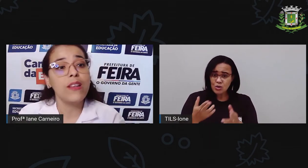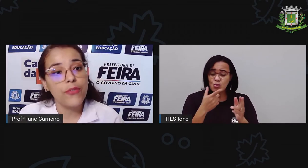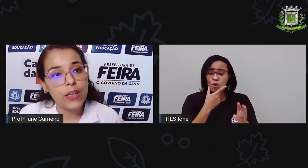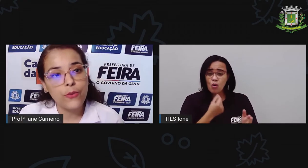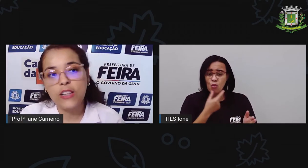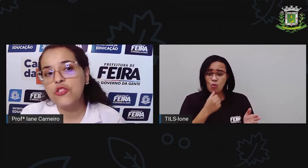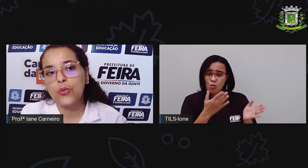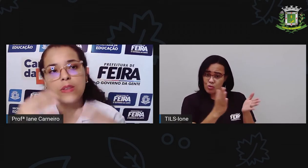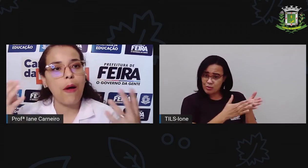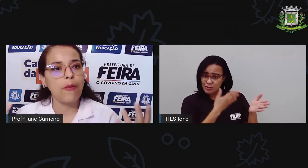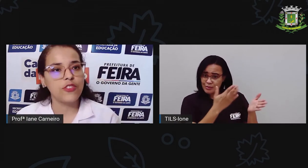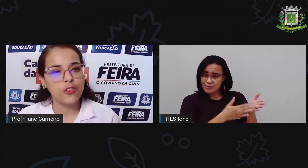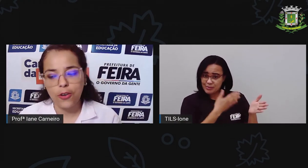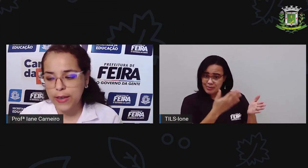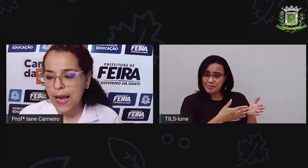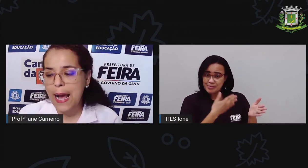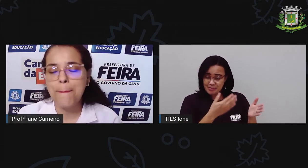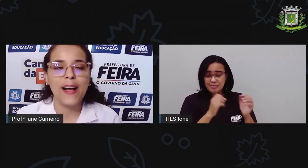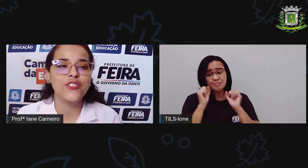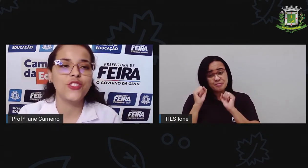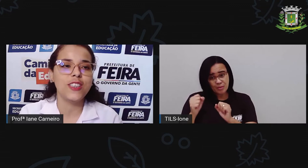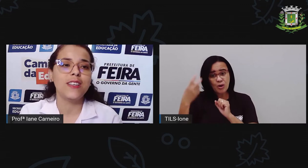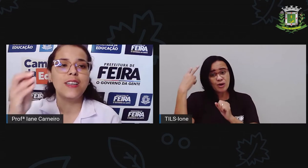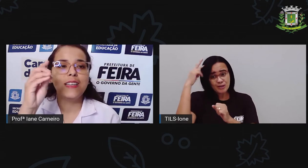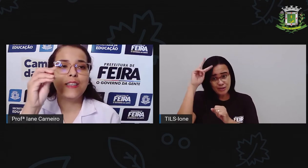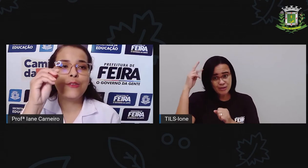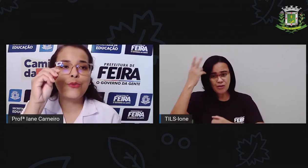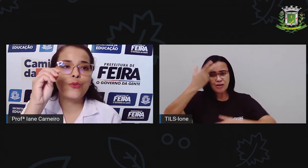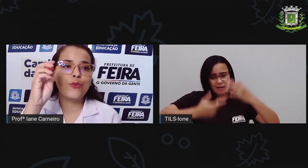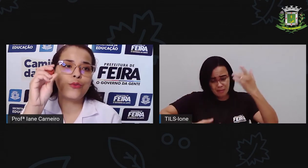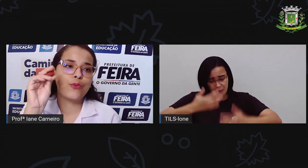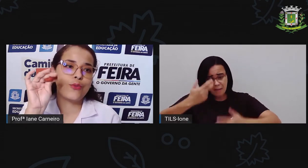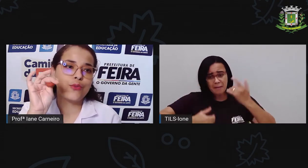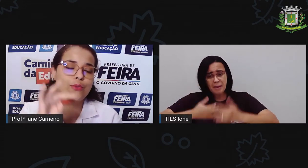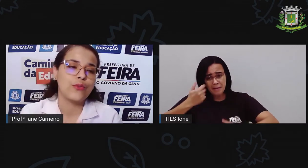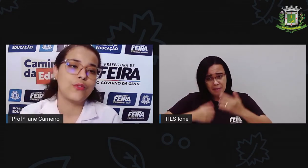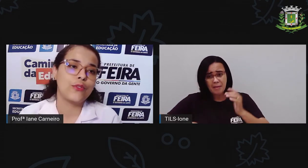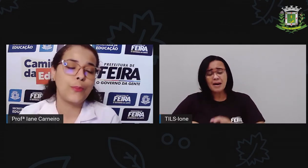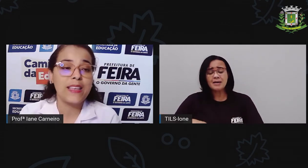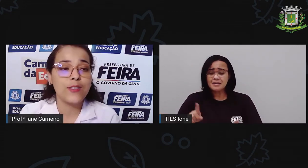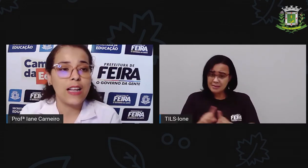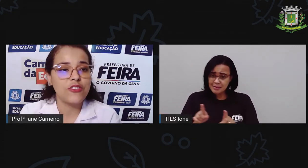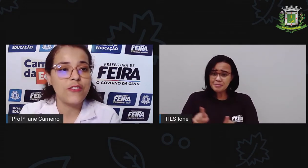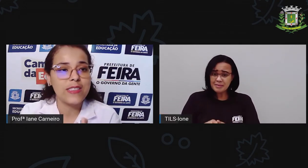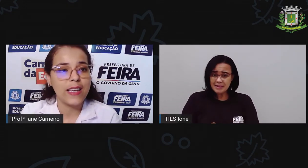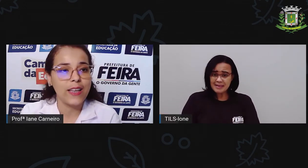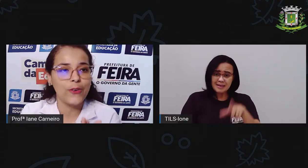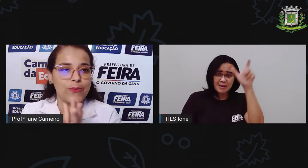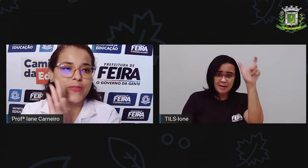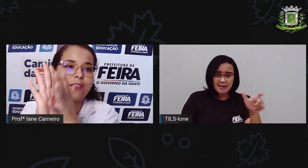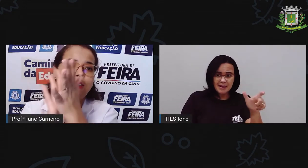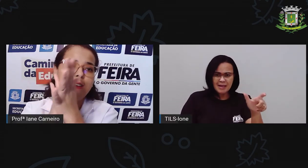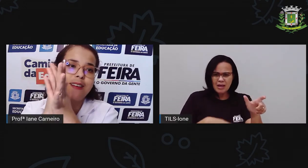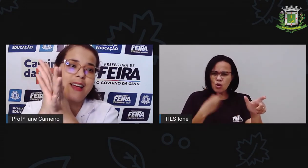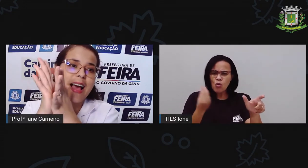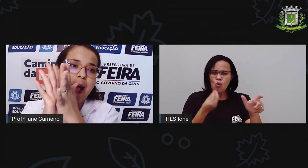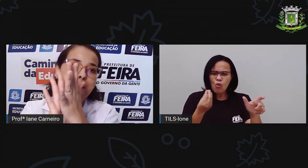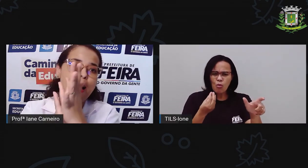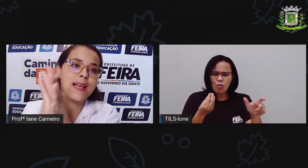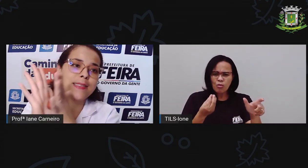até um livrinho, contar uma história a partir do personagem que você criou. Então,